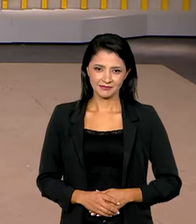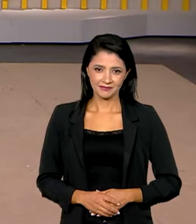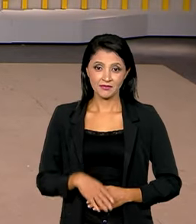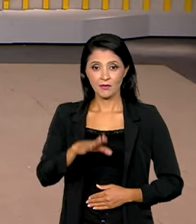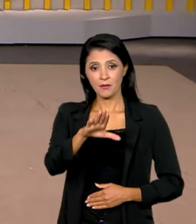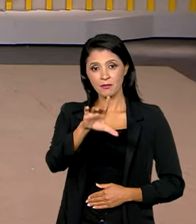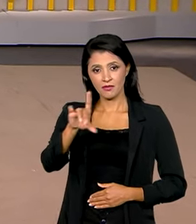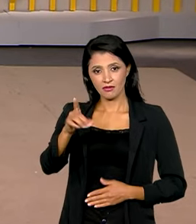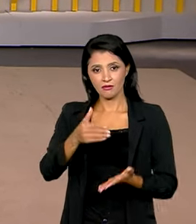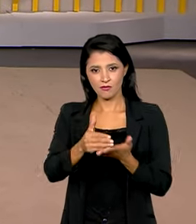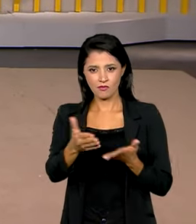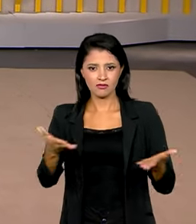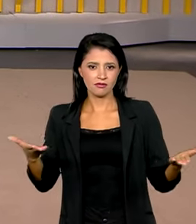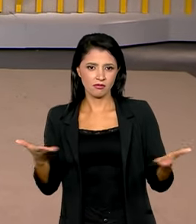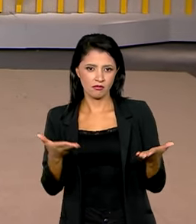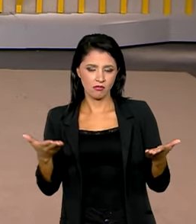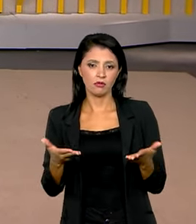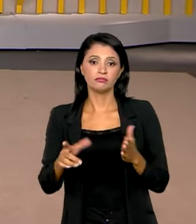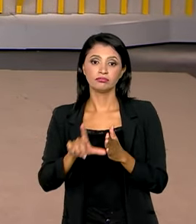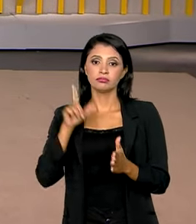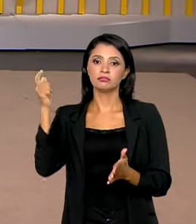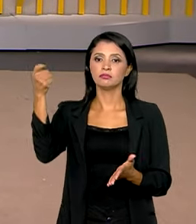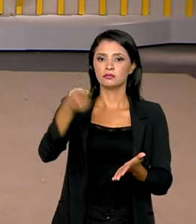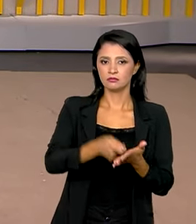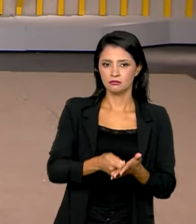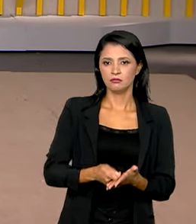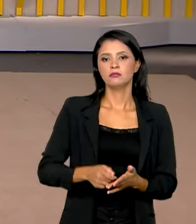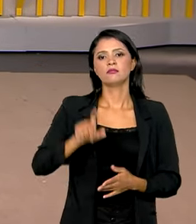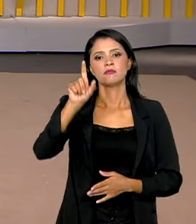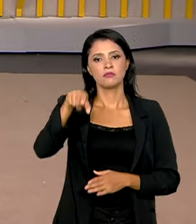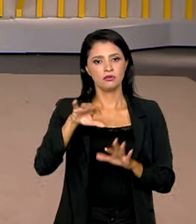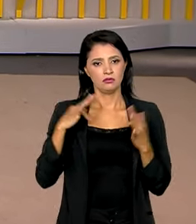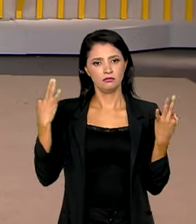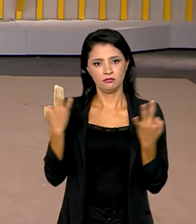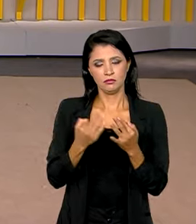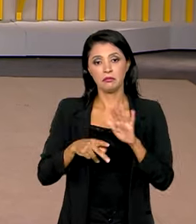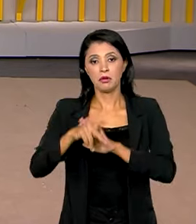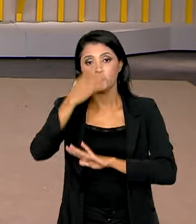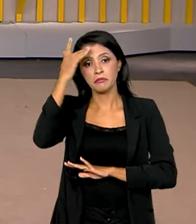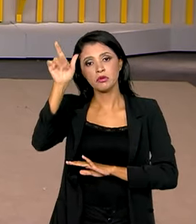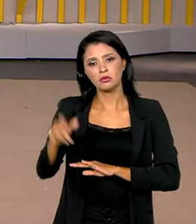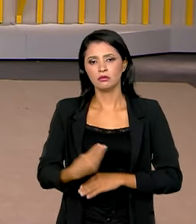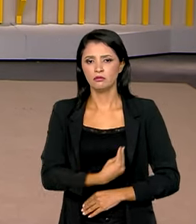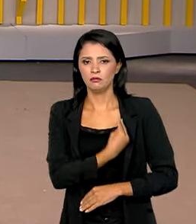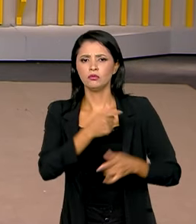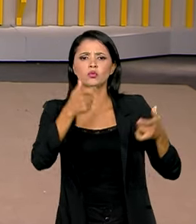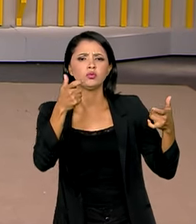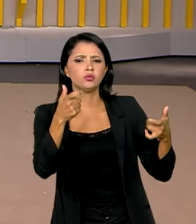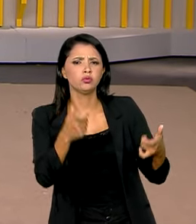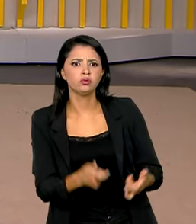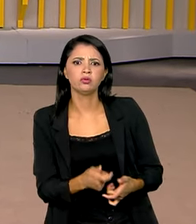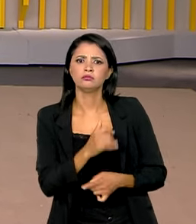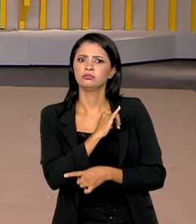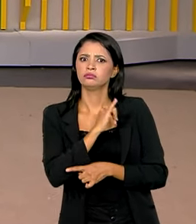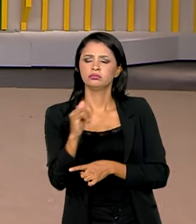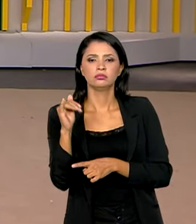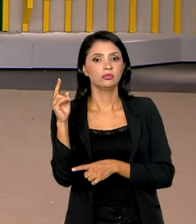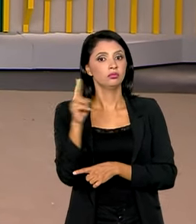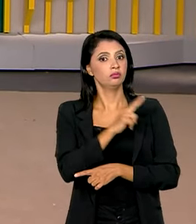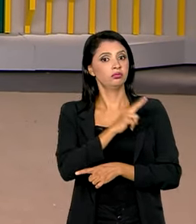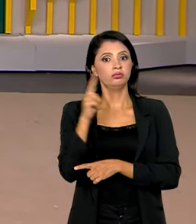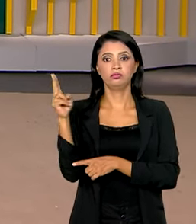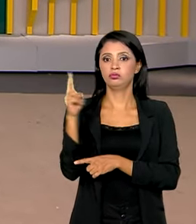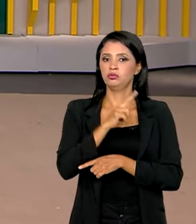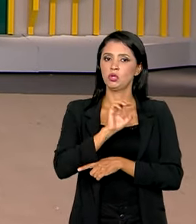E o Brasil em Dia começa com a antecipação do Bolsa Família para beneficiários que vivem em locais que decretaram situação de